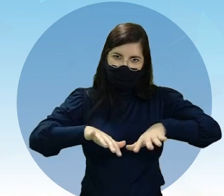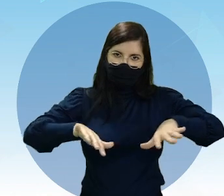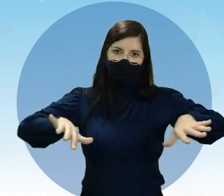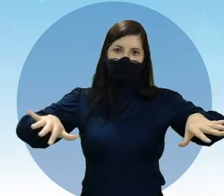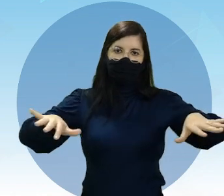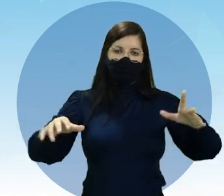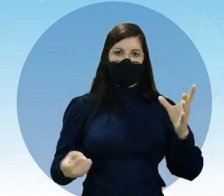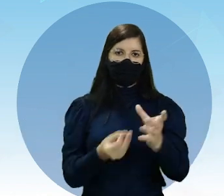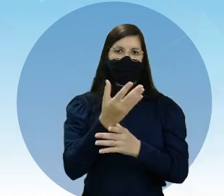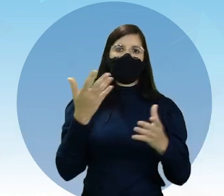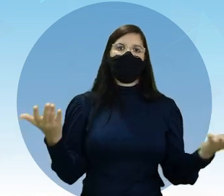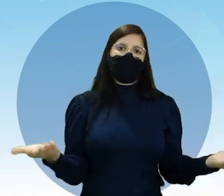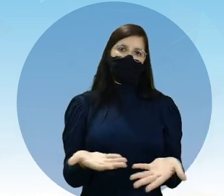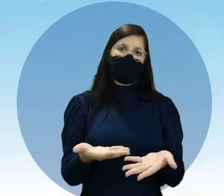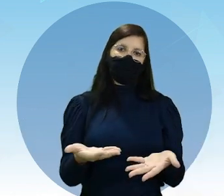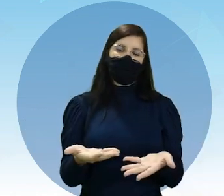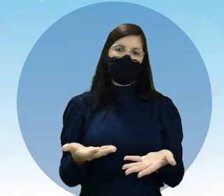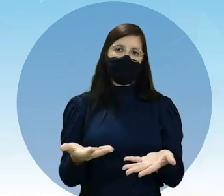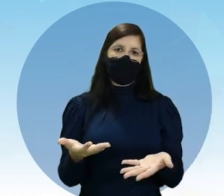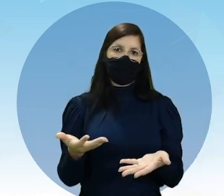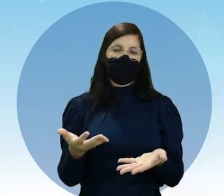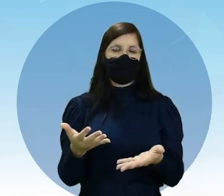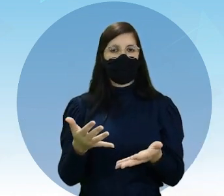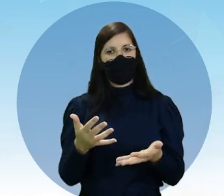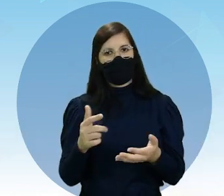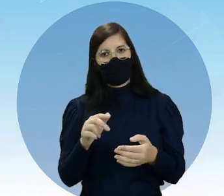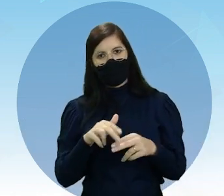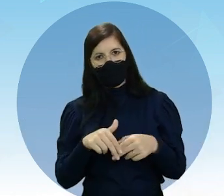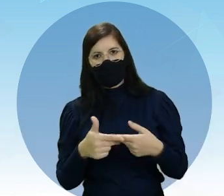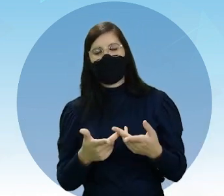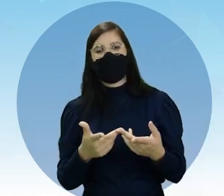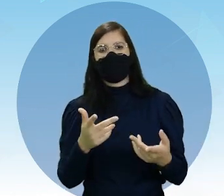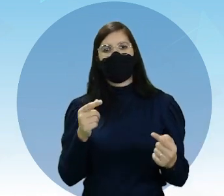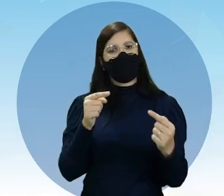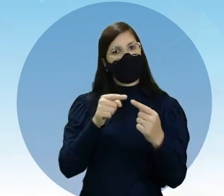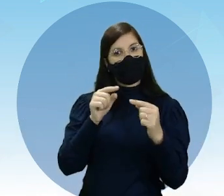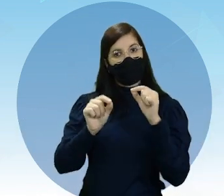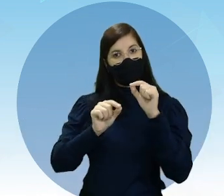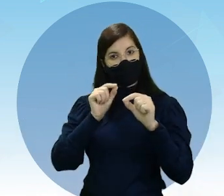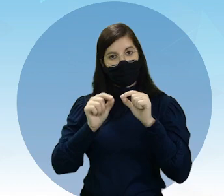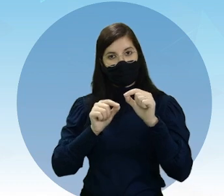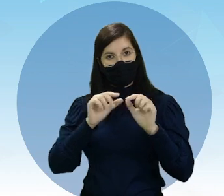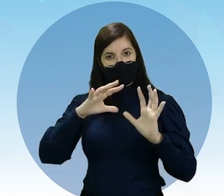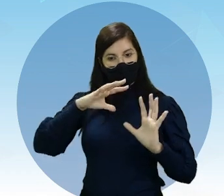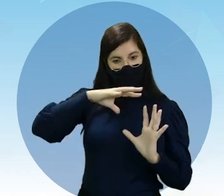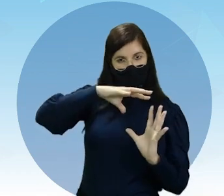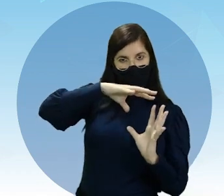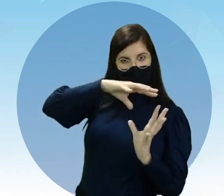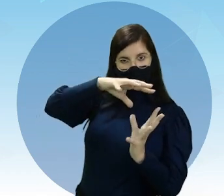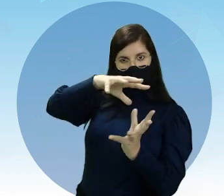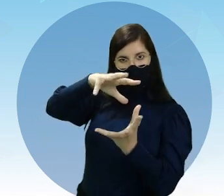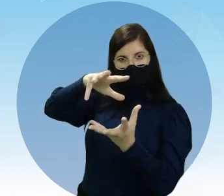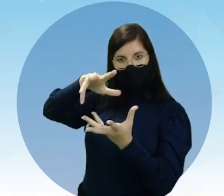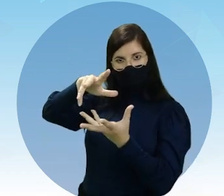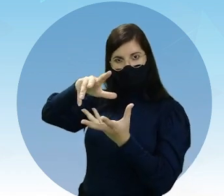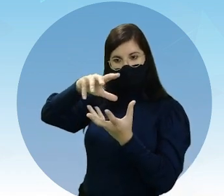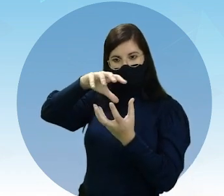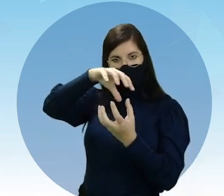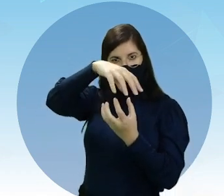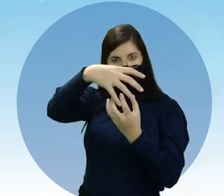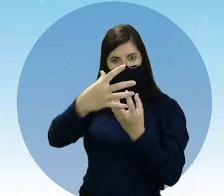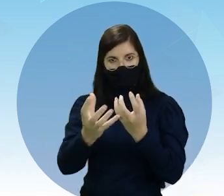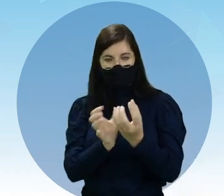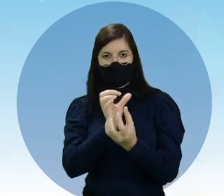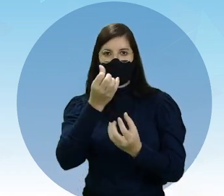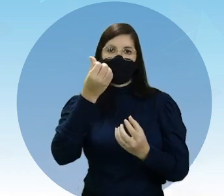os atuais continentes. Justamente, considera-se que o planeta Terra, ele possui seis